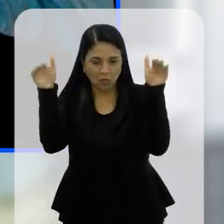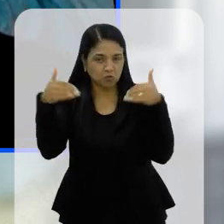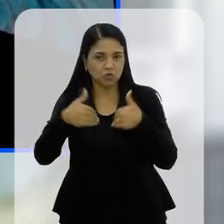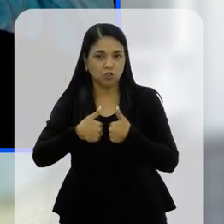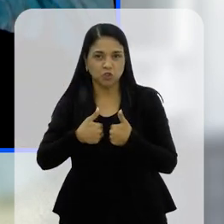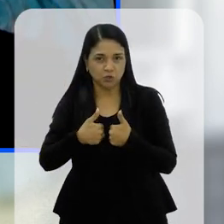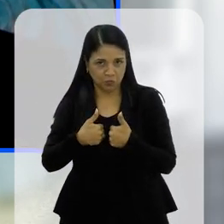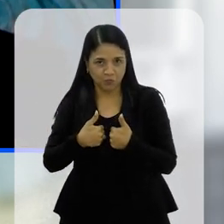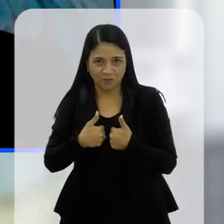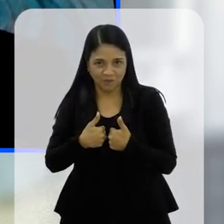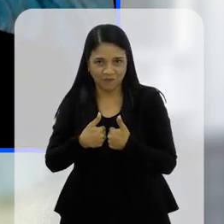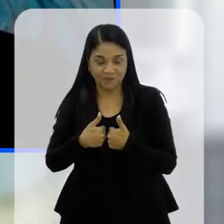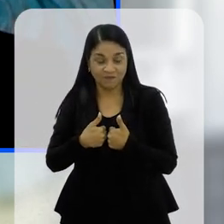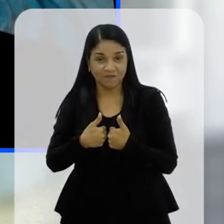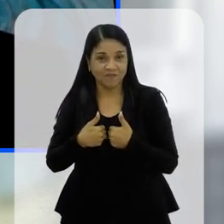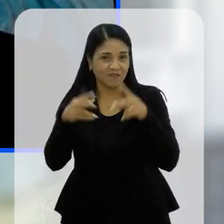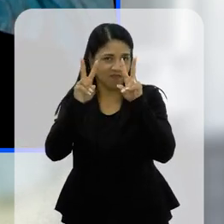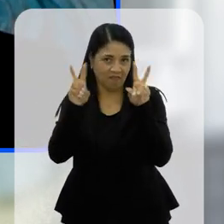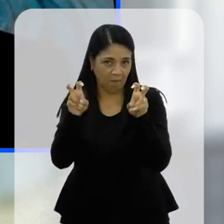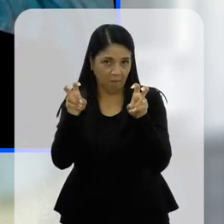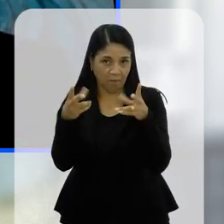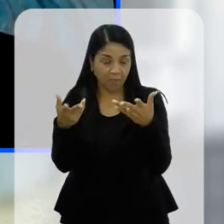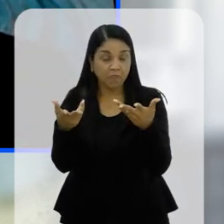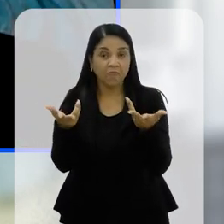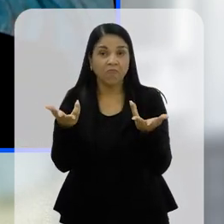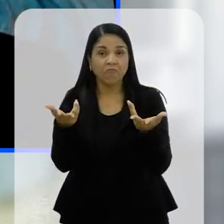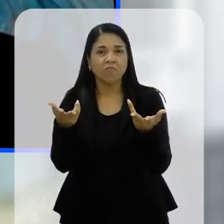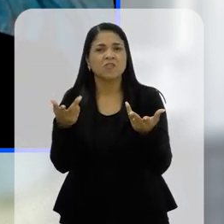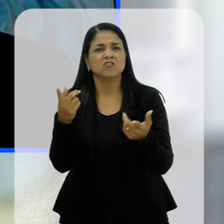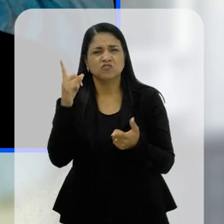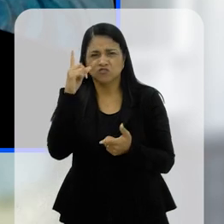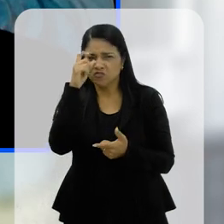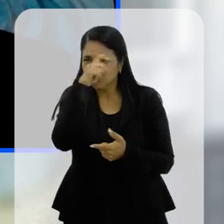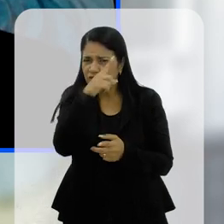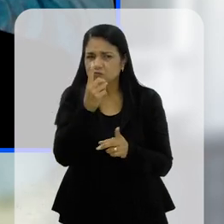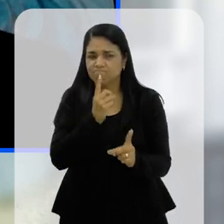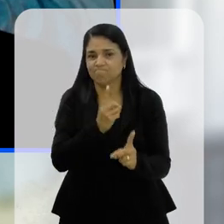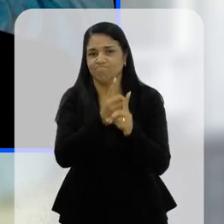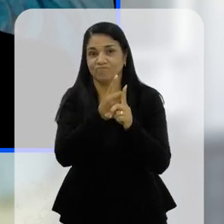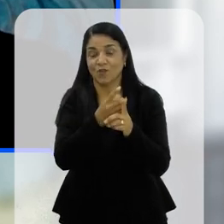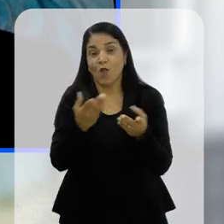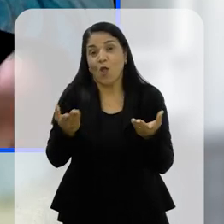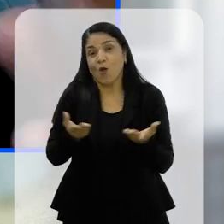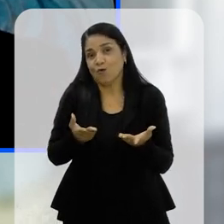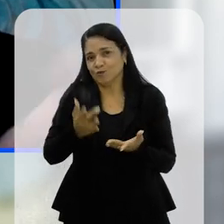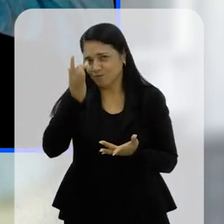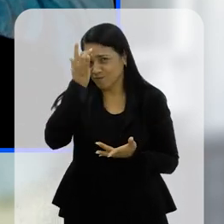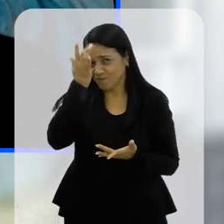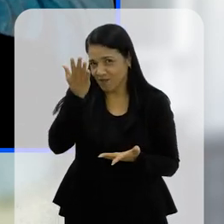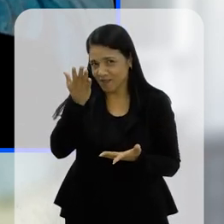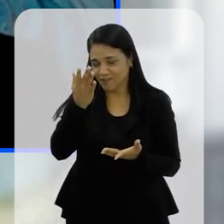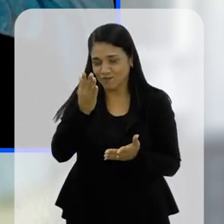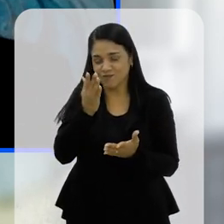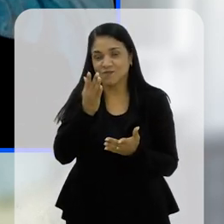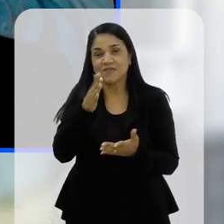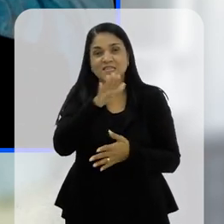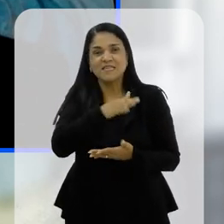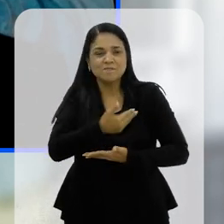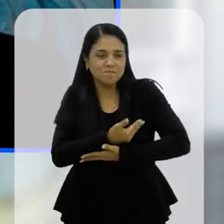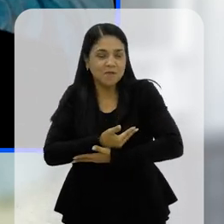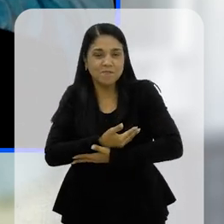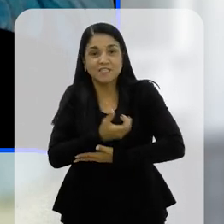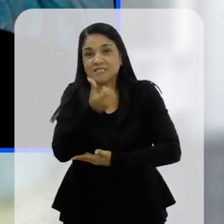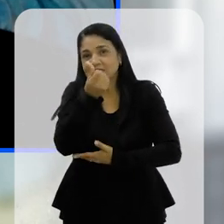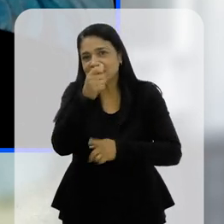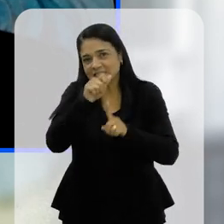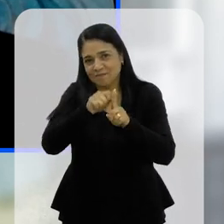autismo, então para você ver que era muito difícil de fato se fazer o diagnóstico, hoje já se faz diagnóstico até com criança